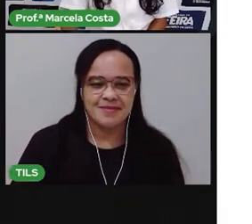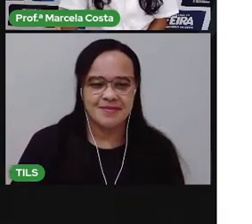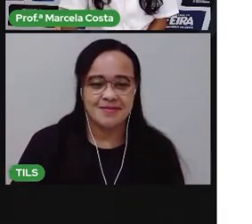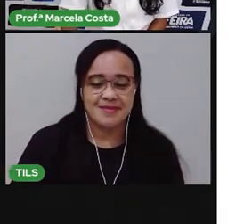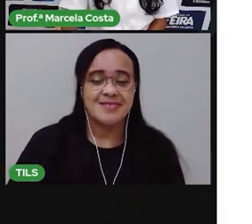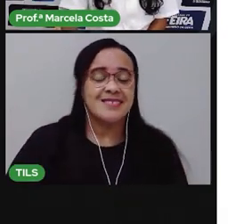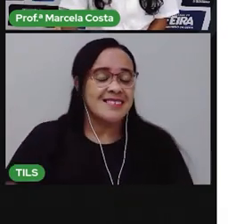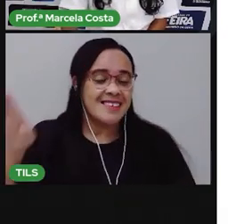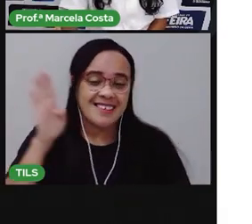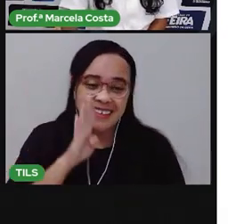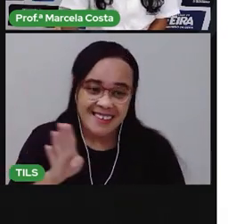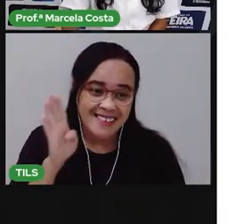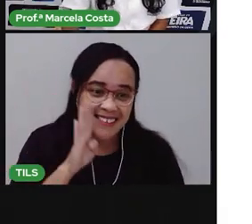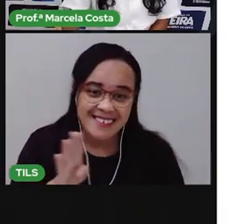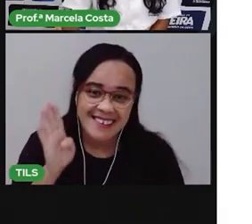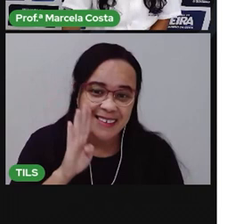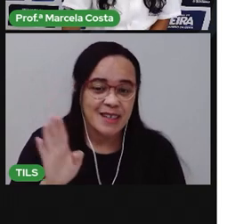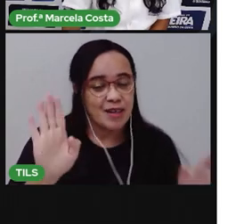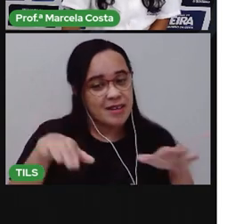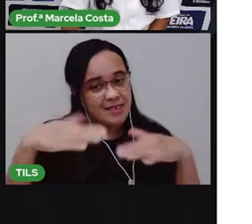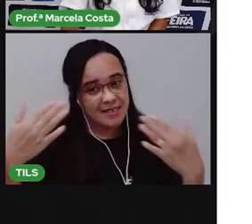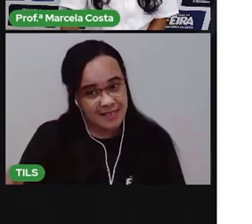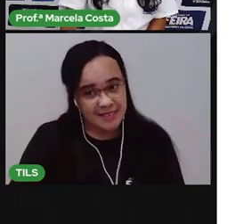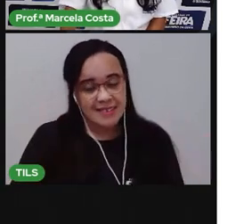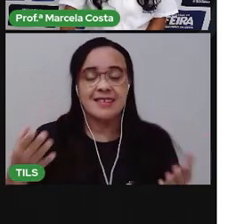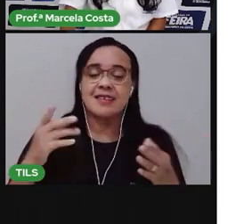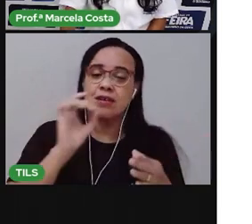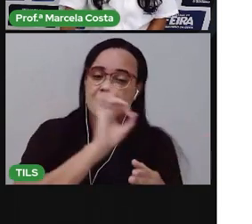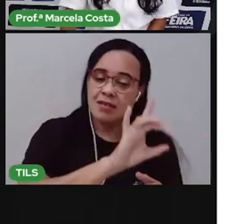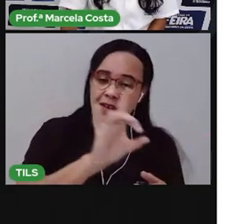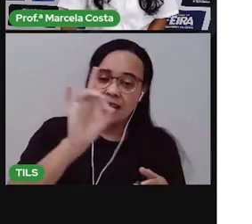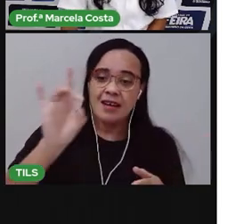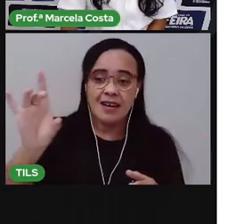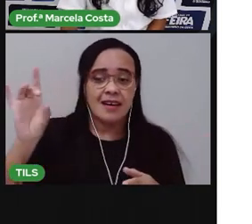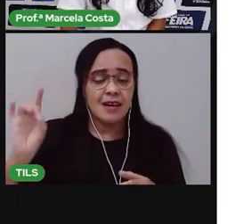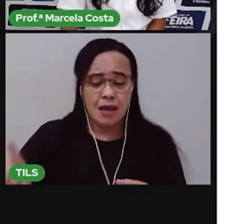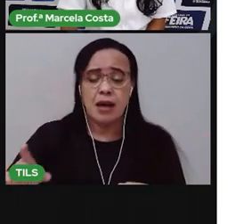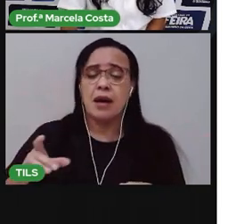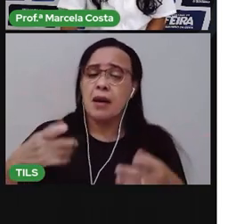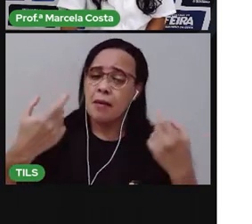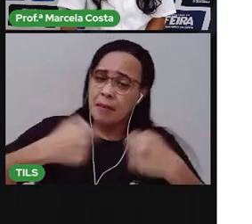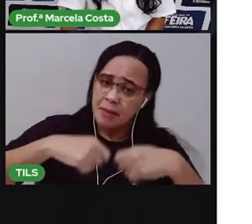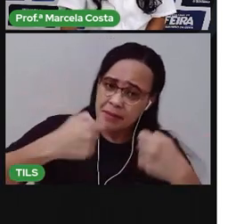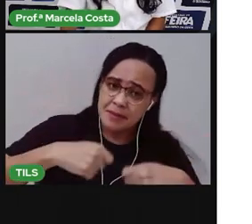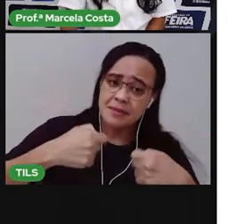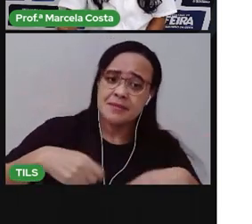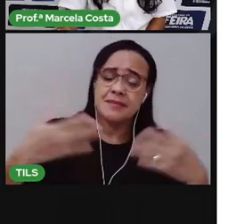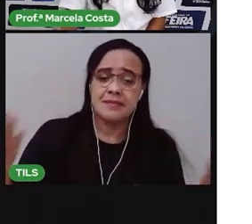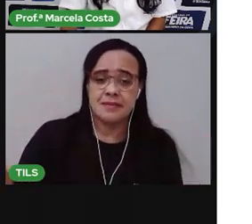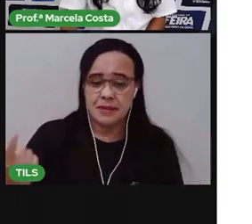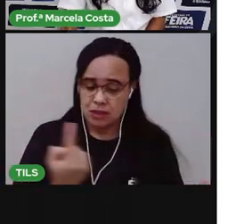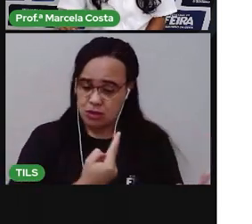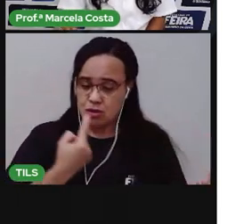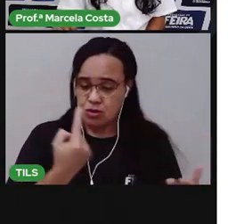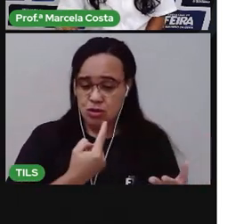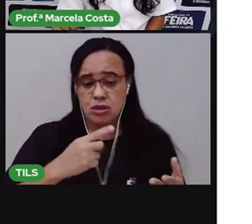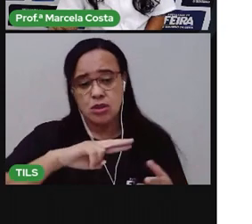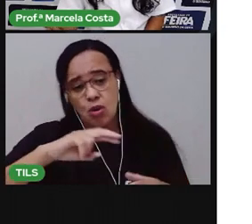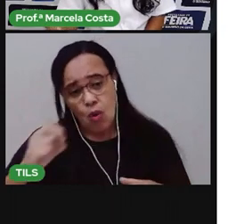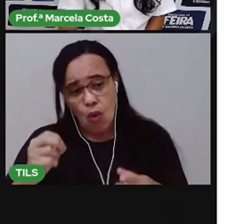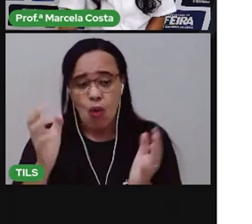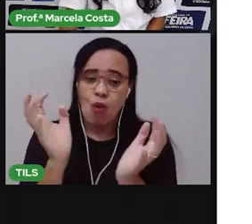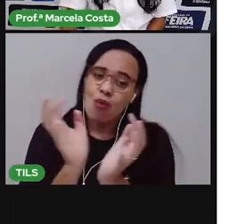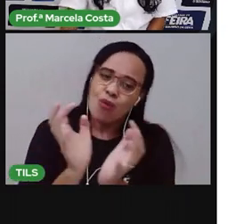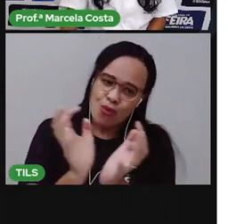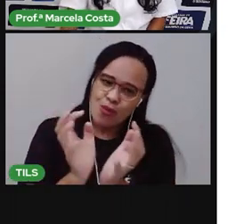Que legal! Então, em cada momento, vai ter uma necessidade, não é isso? Vou mostrar algumas